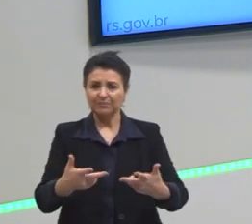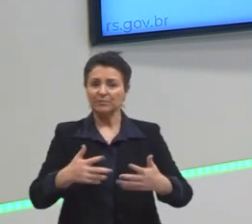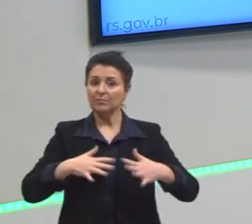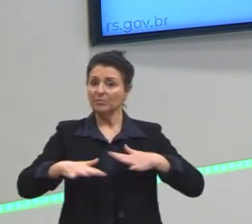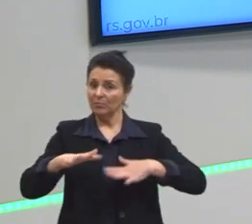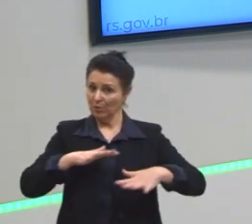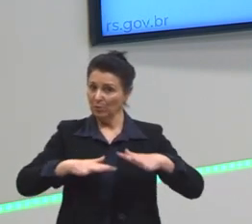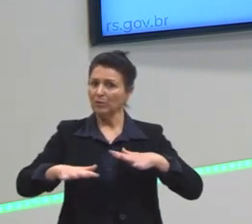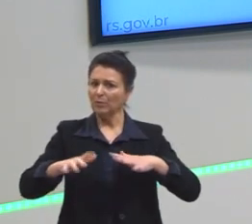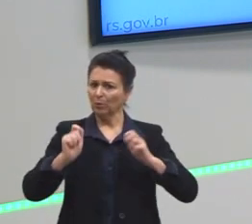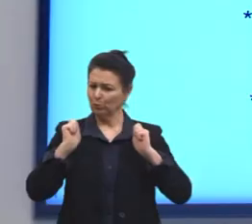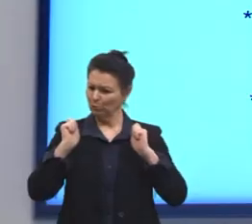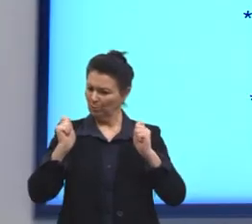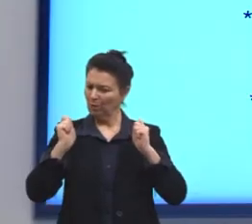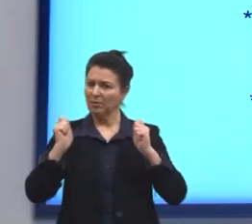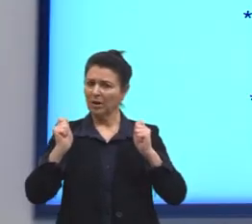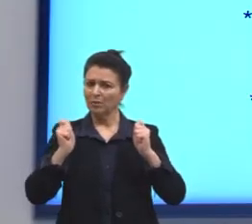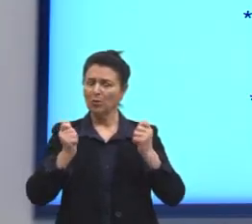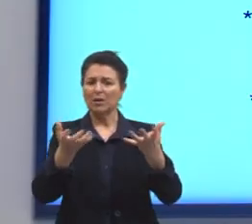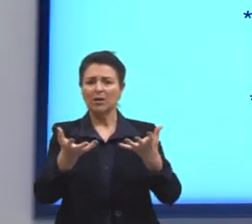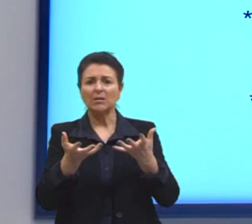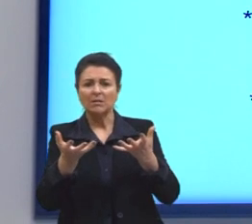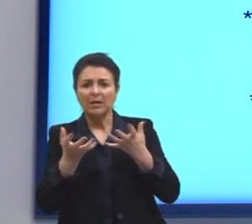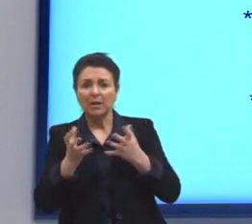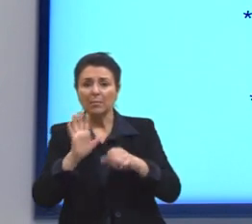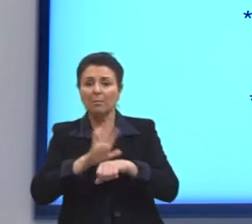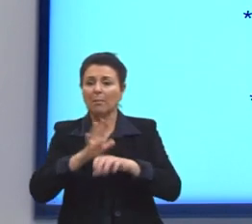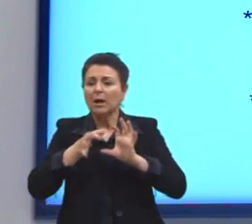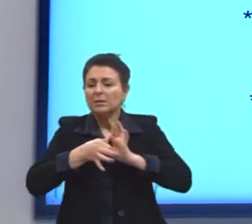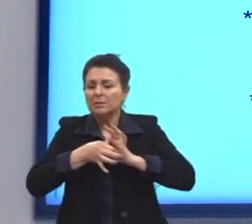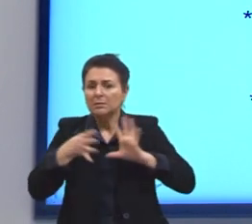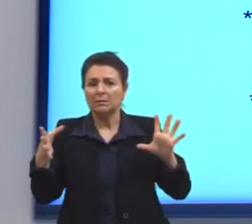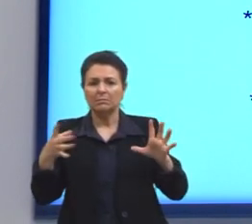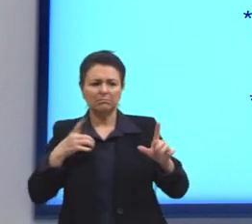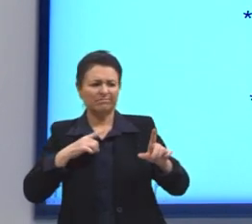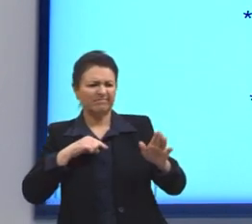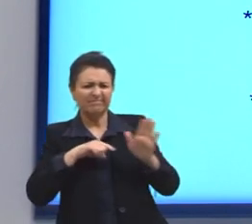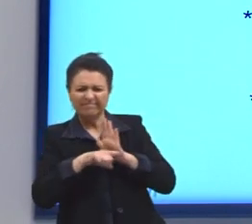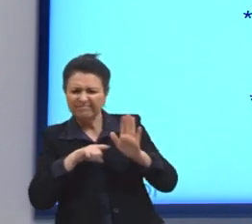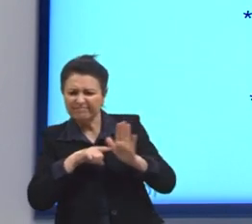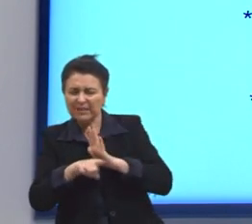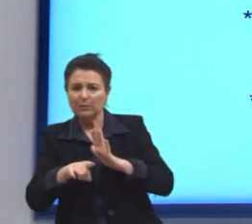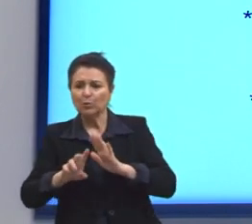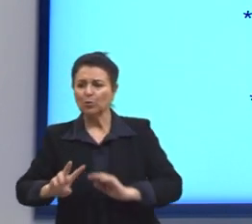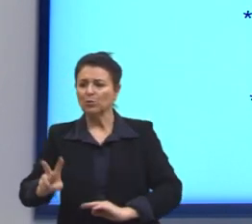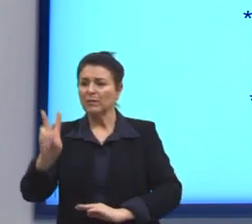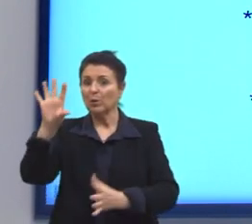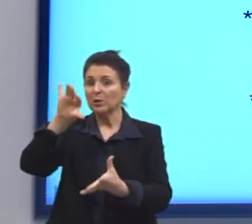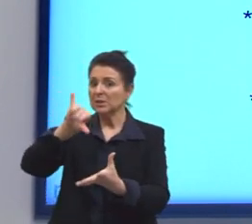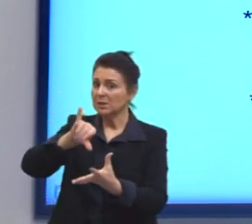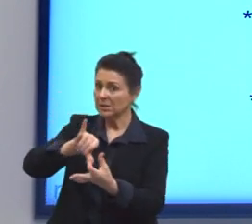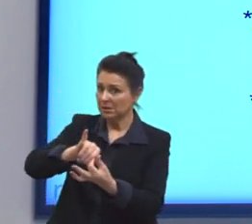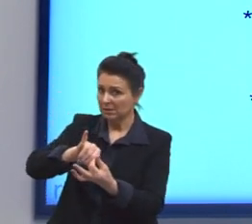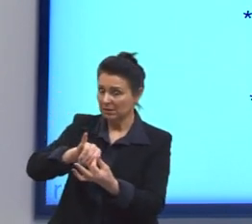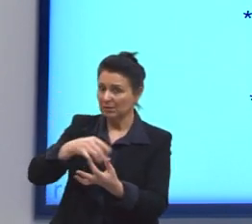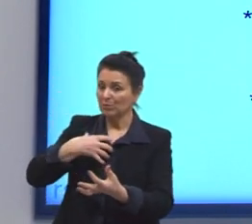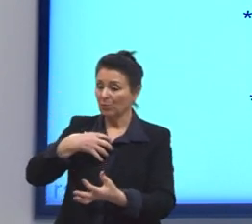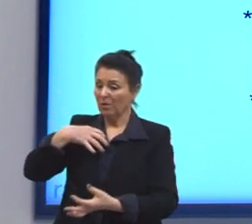protesto. Eles reivindicam maior liberdade e questionam os valores capitalistas. Então, eles têm valores anticapitalistas,